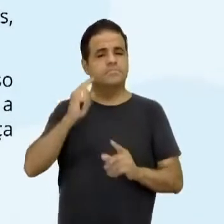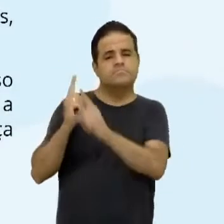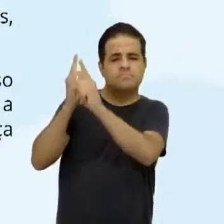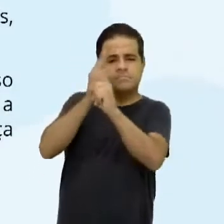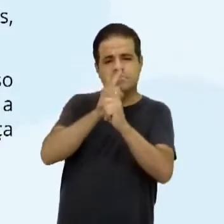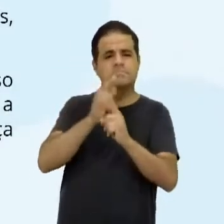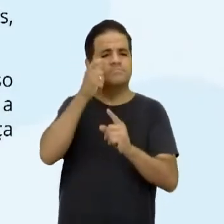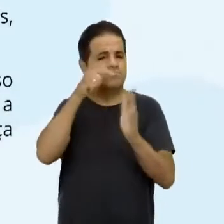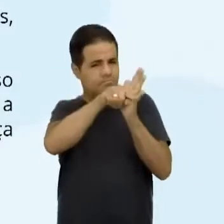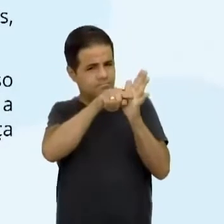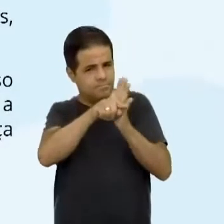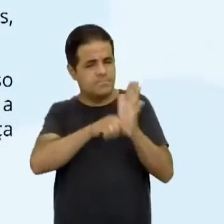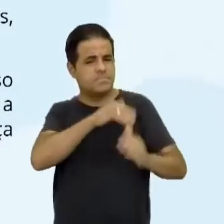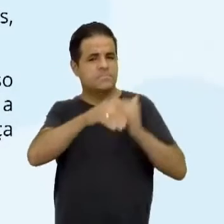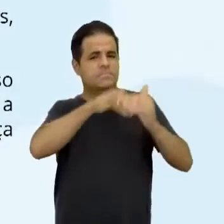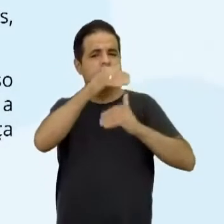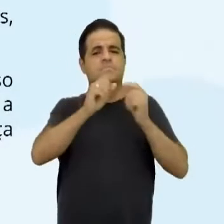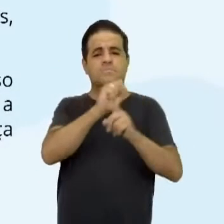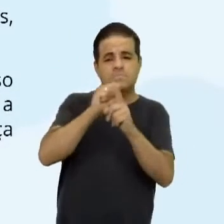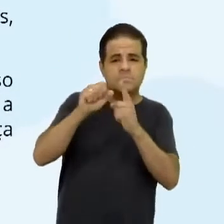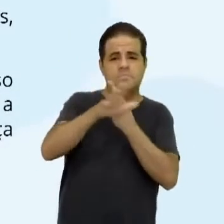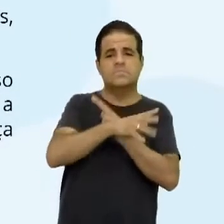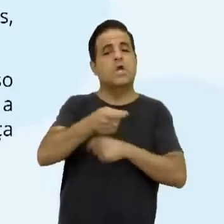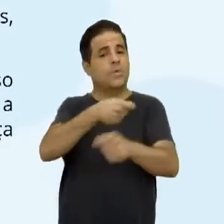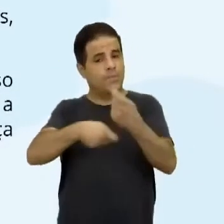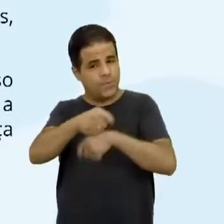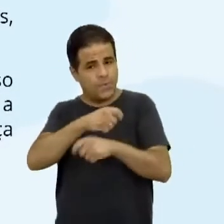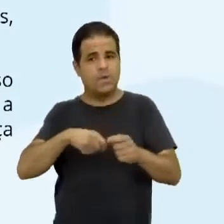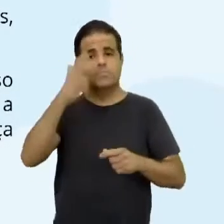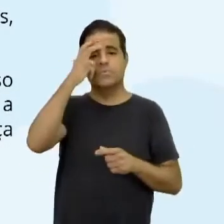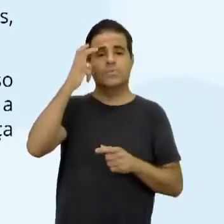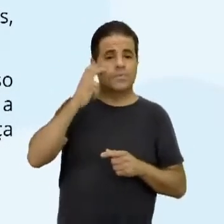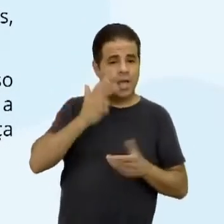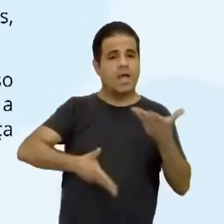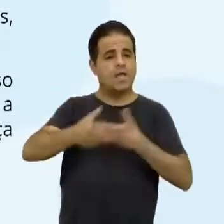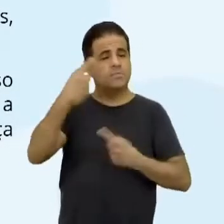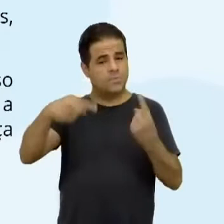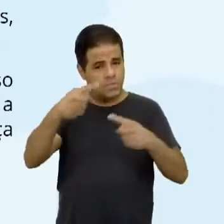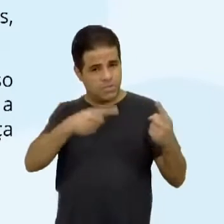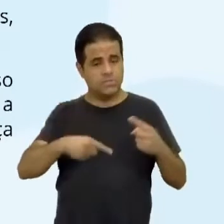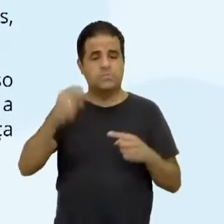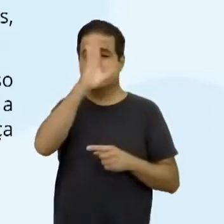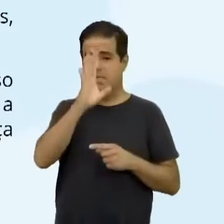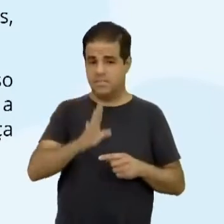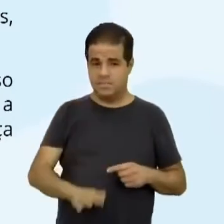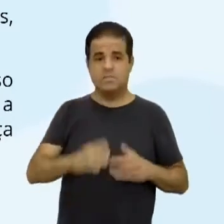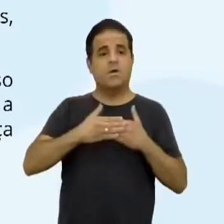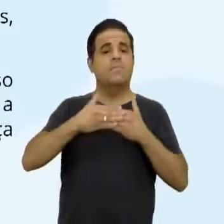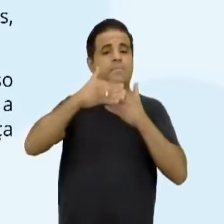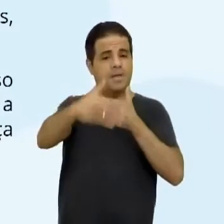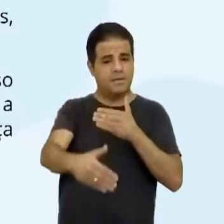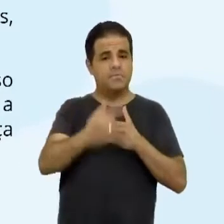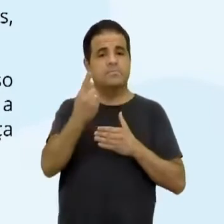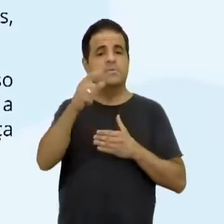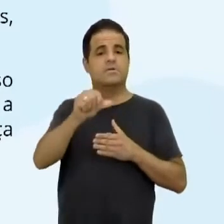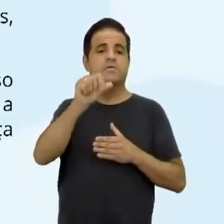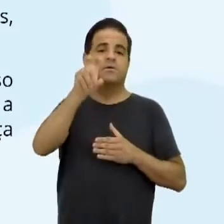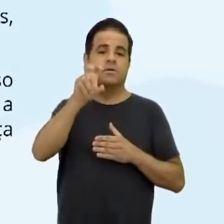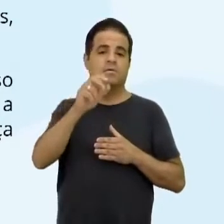identificar e analisar processos sociais, econômicos, culturais e políticos do Brasil a partir de